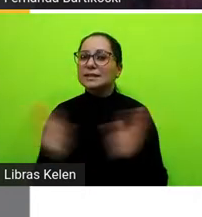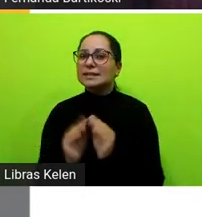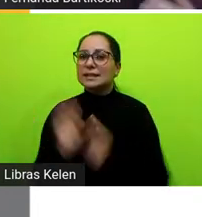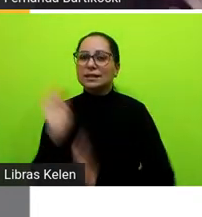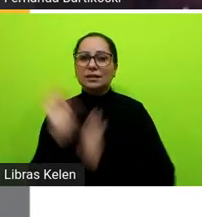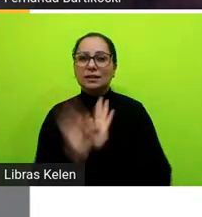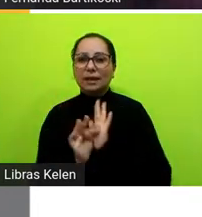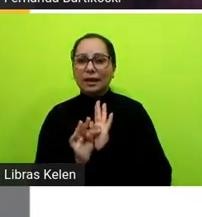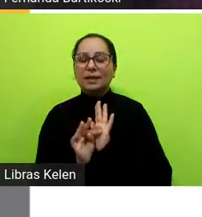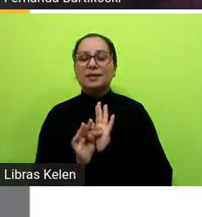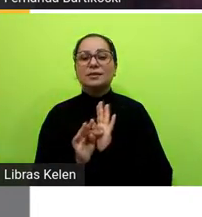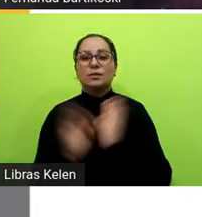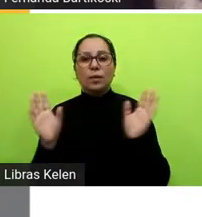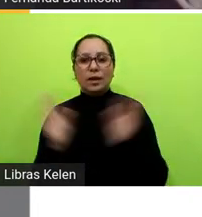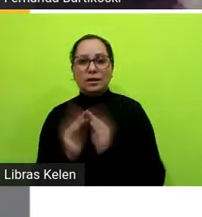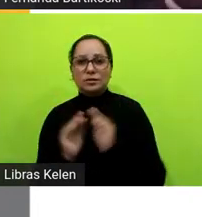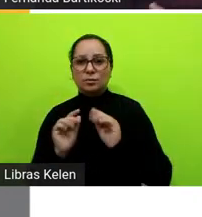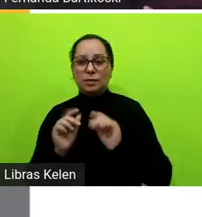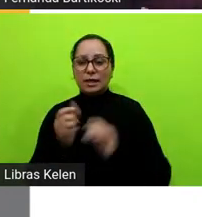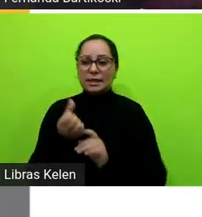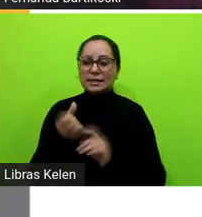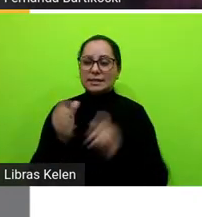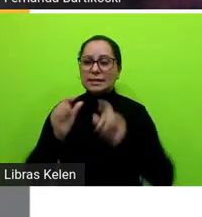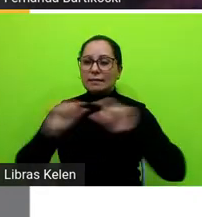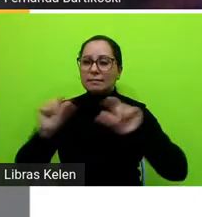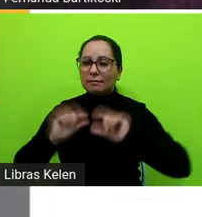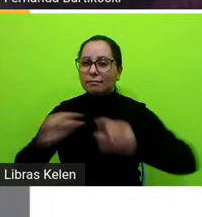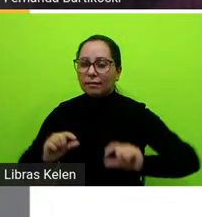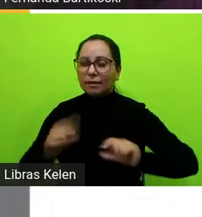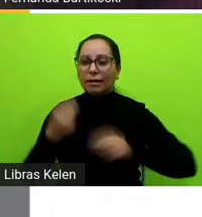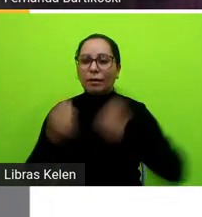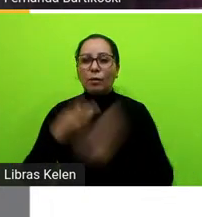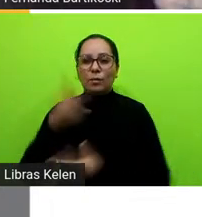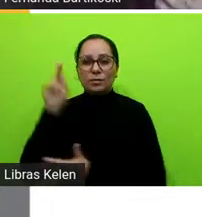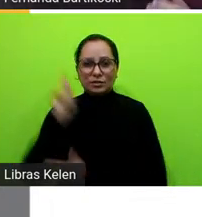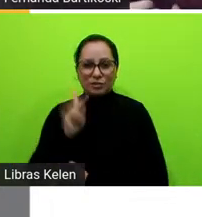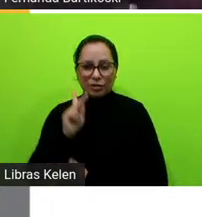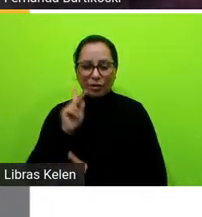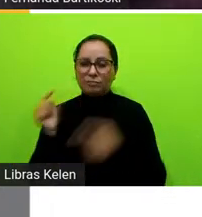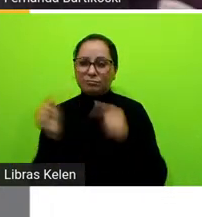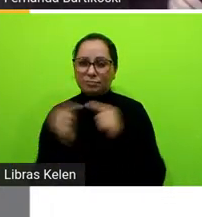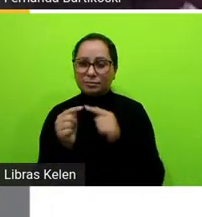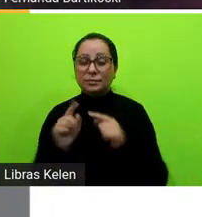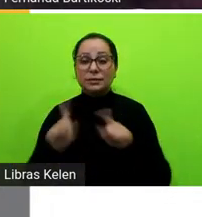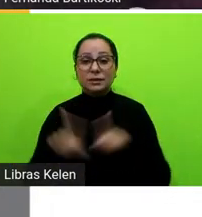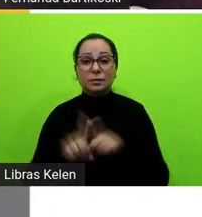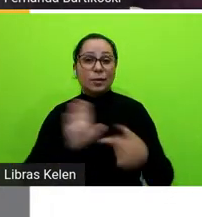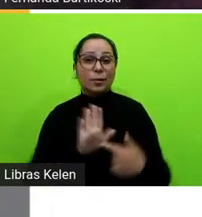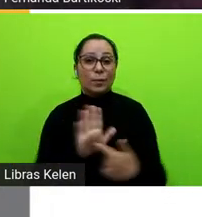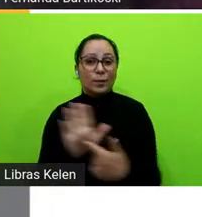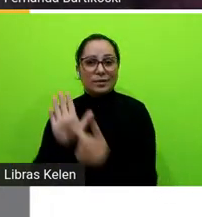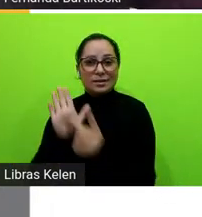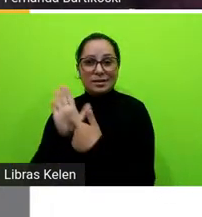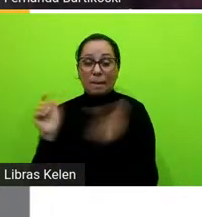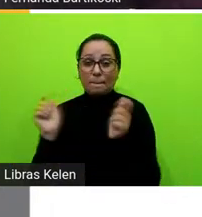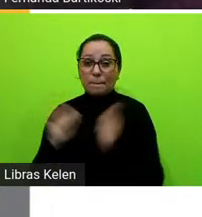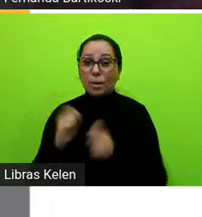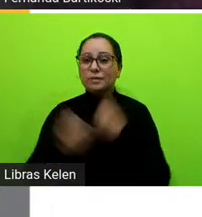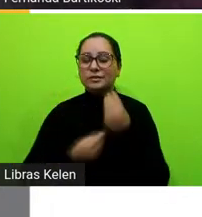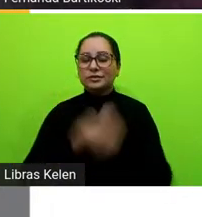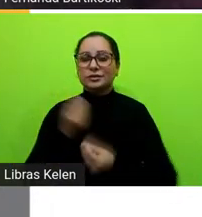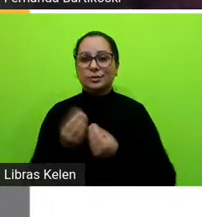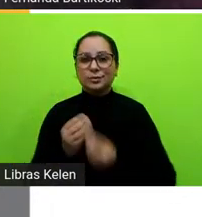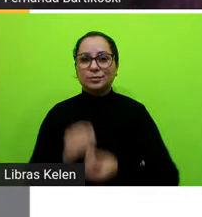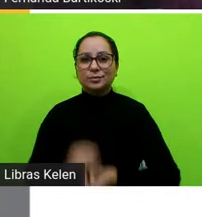resumir em seis linhas do que a história se trata então aqui também para mostrar como ela poderia poderia